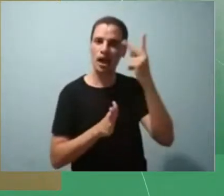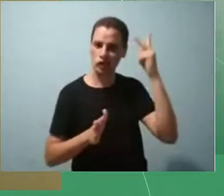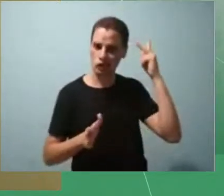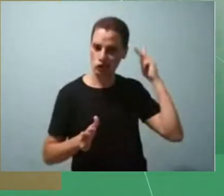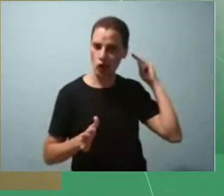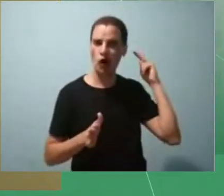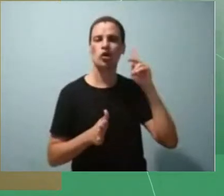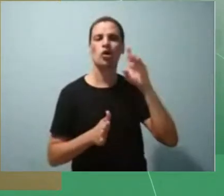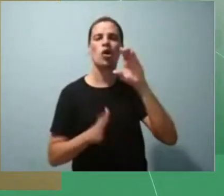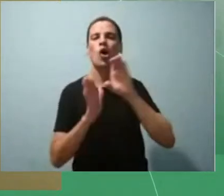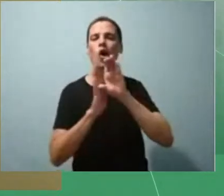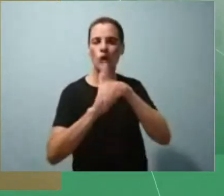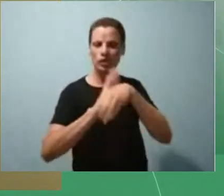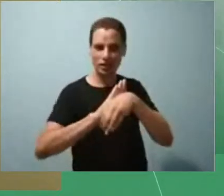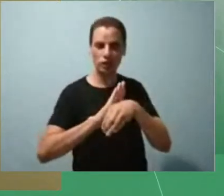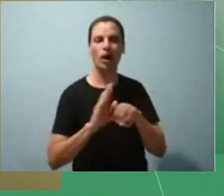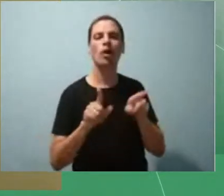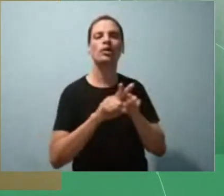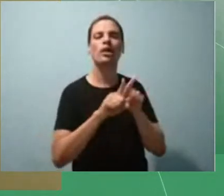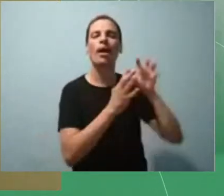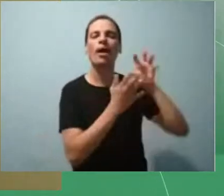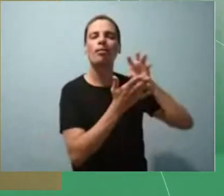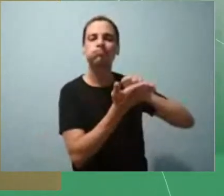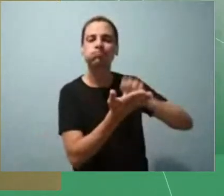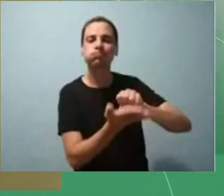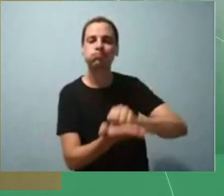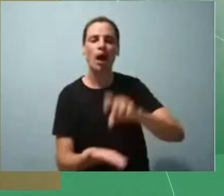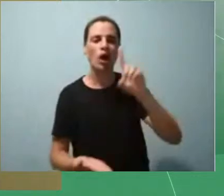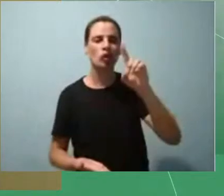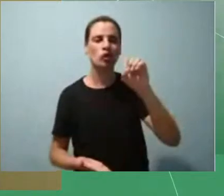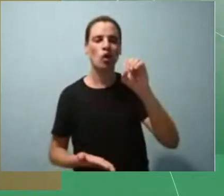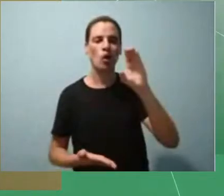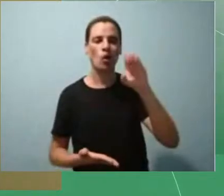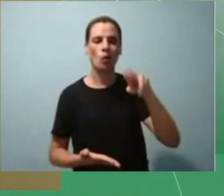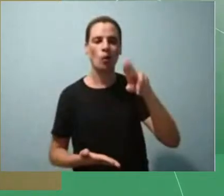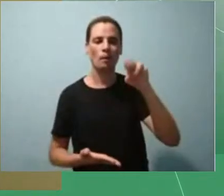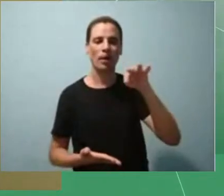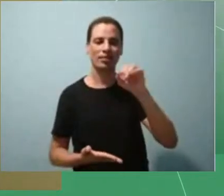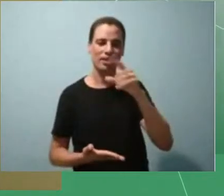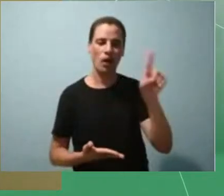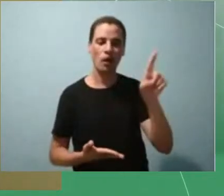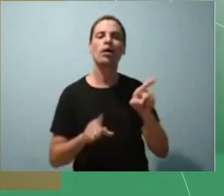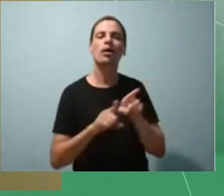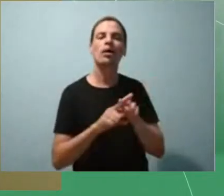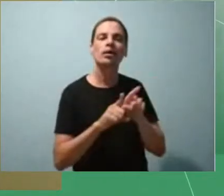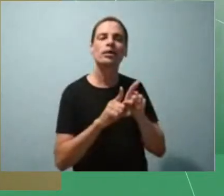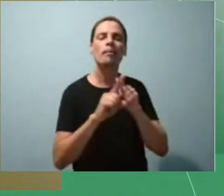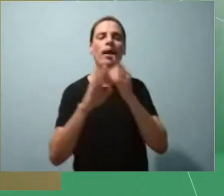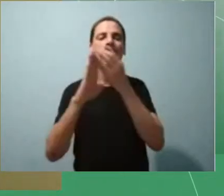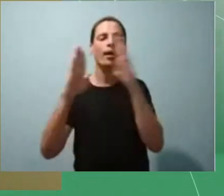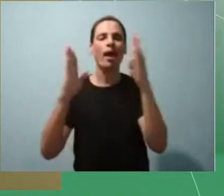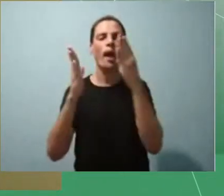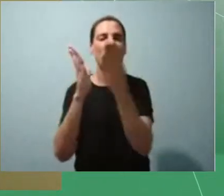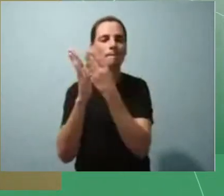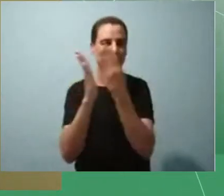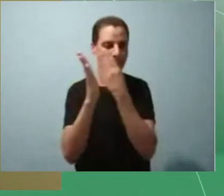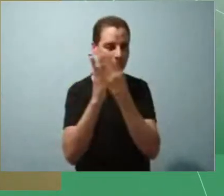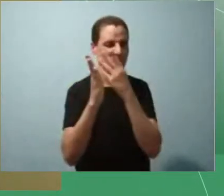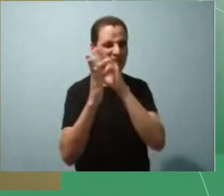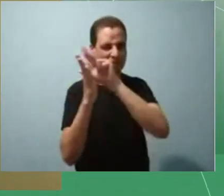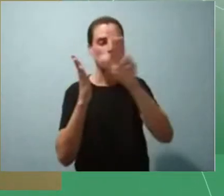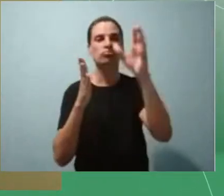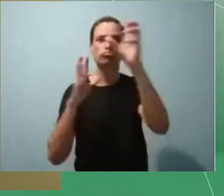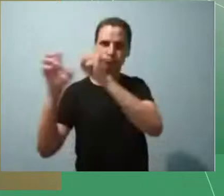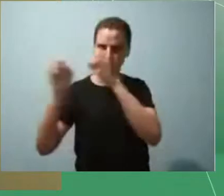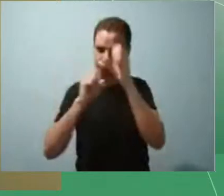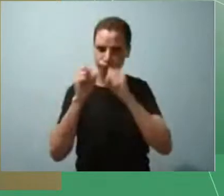documental, e seguida de um levantamento bibliográfico de alguns autores, como Nilma Gomes, Sales Augusto Santos